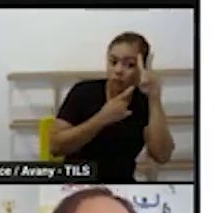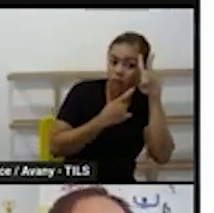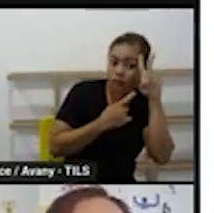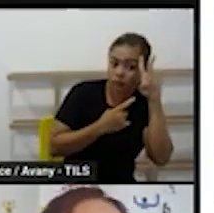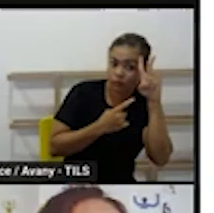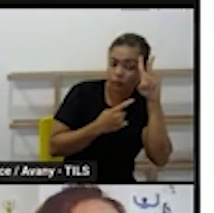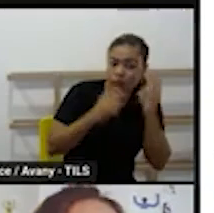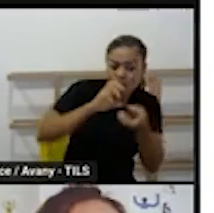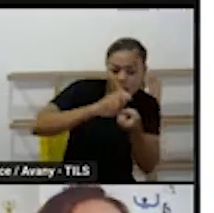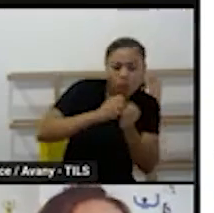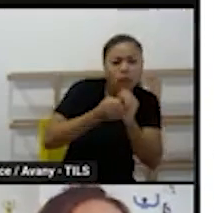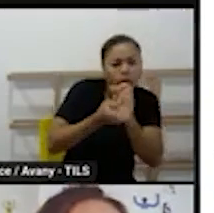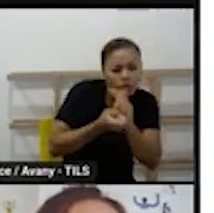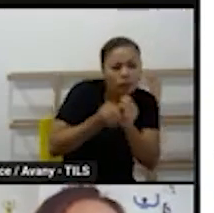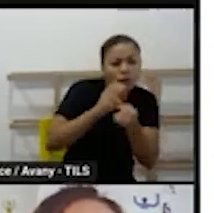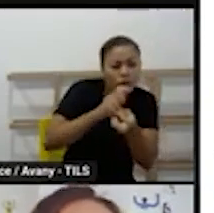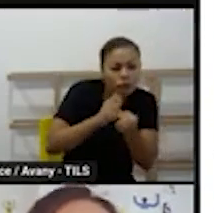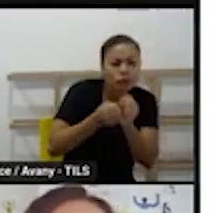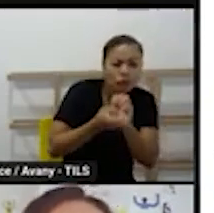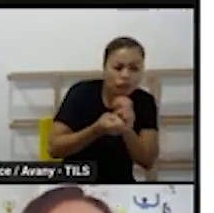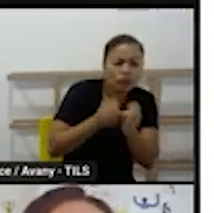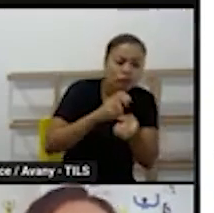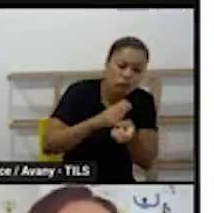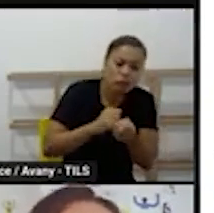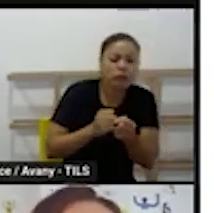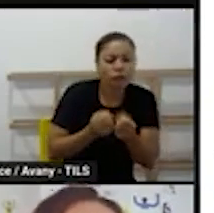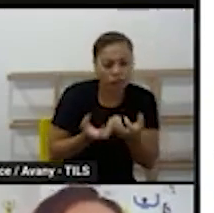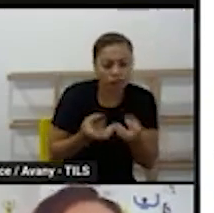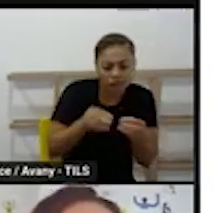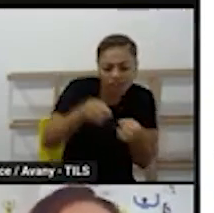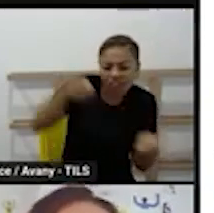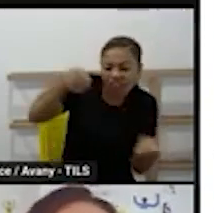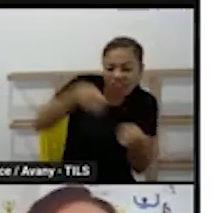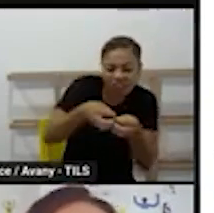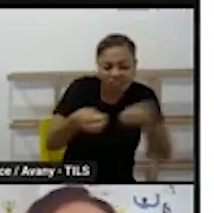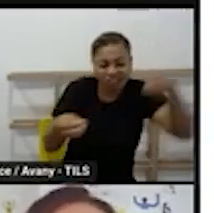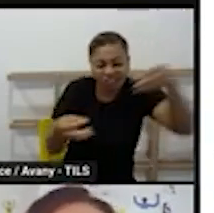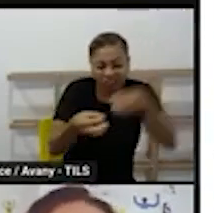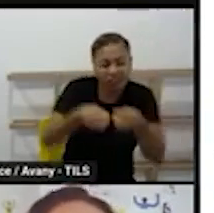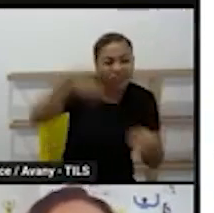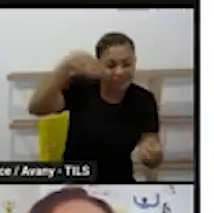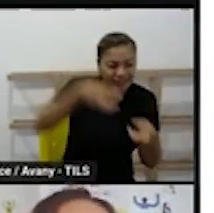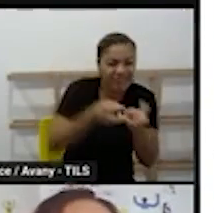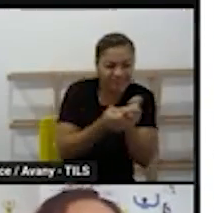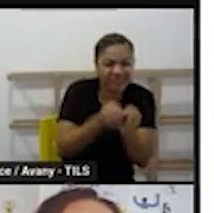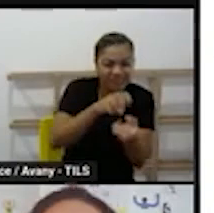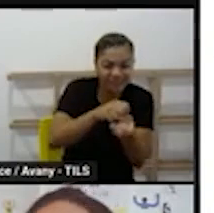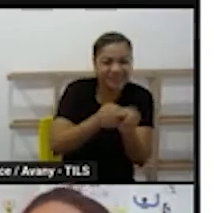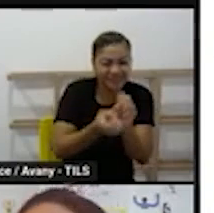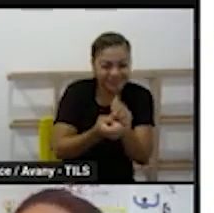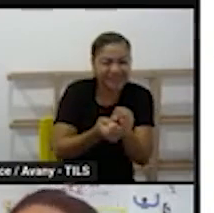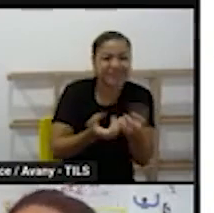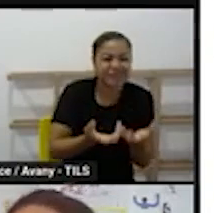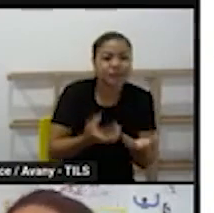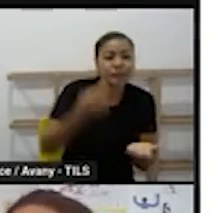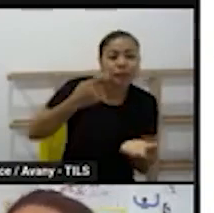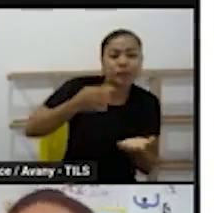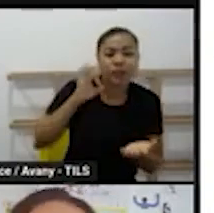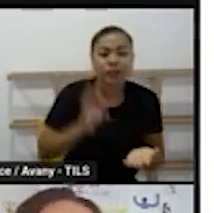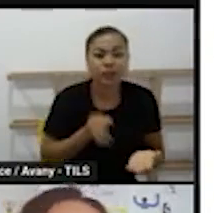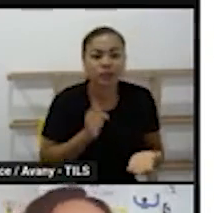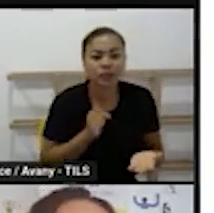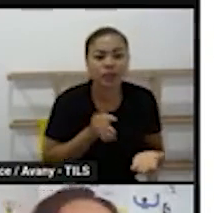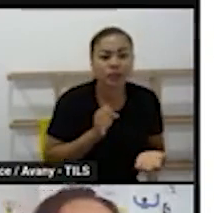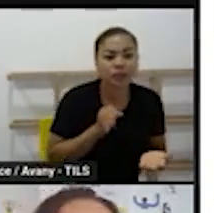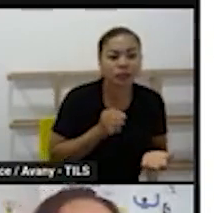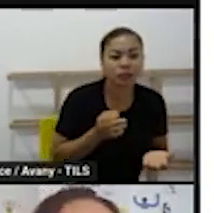modelar então se a escola no kit individual das crianças veio a massa confirma aí com a gente se a massa